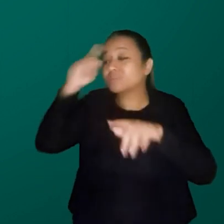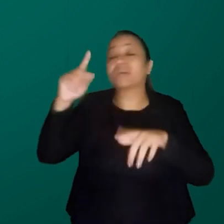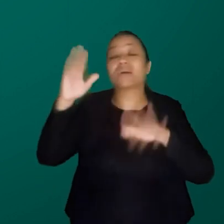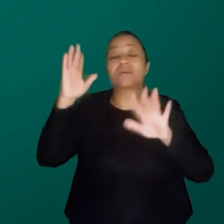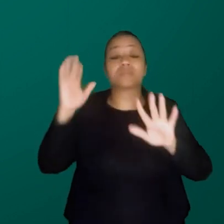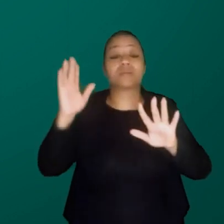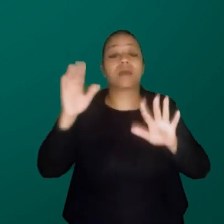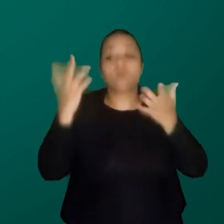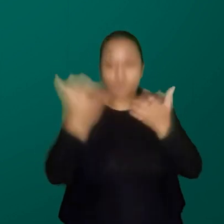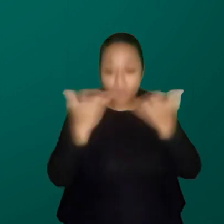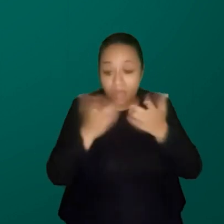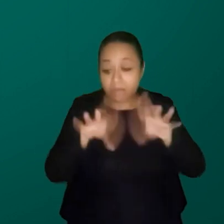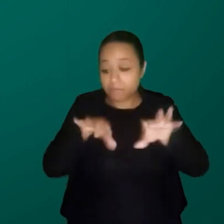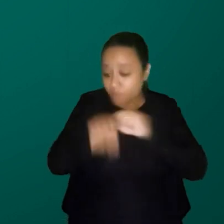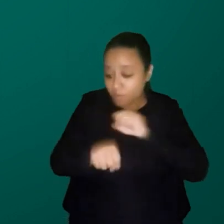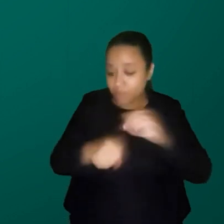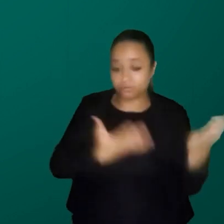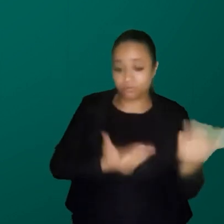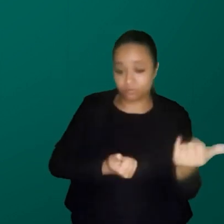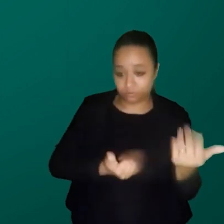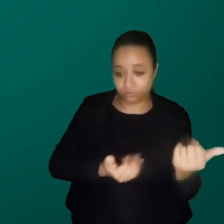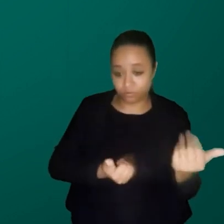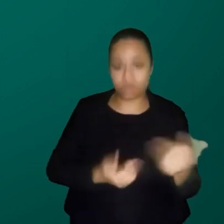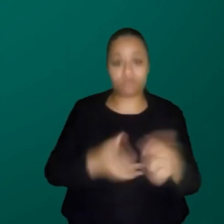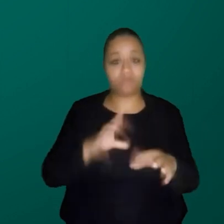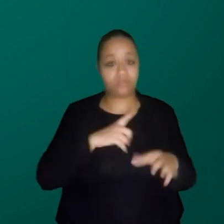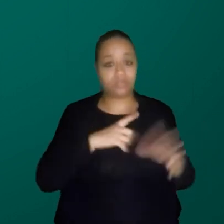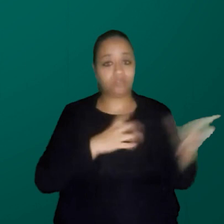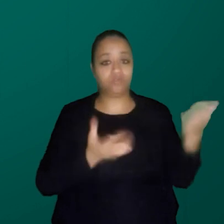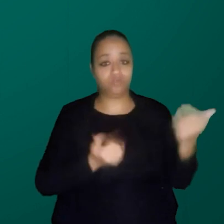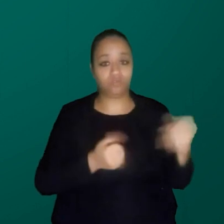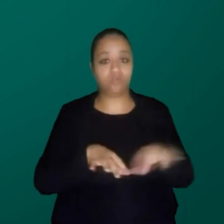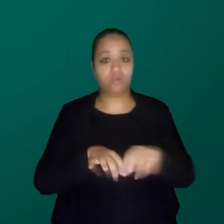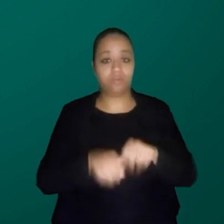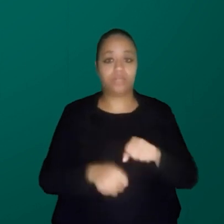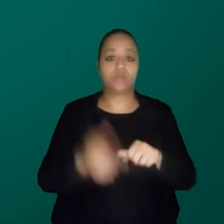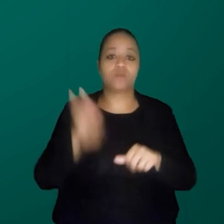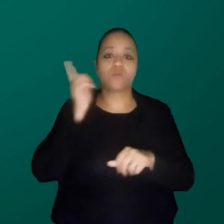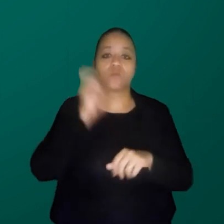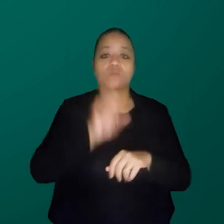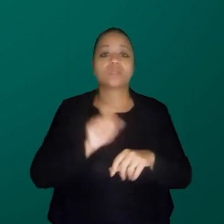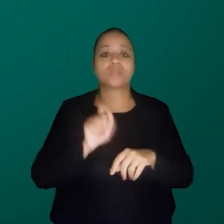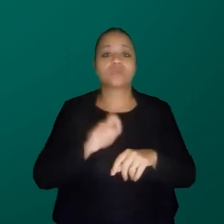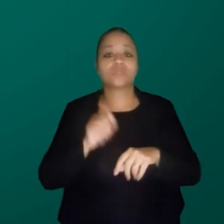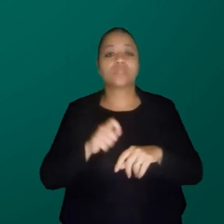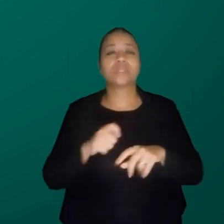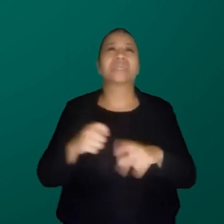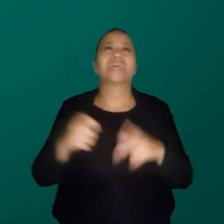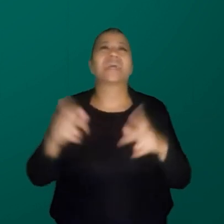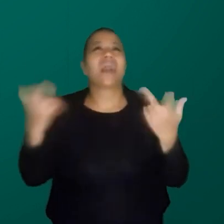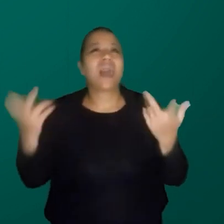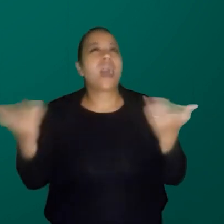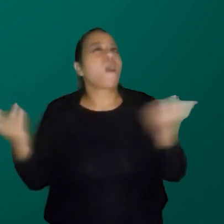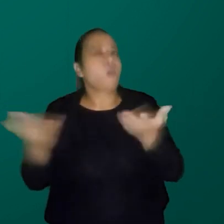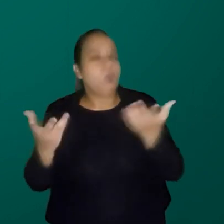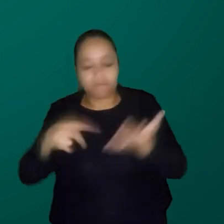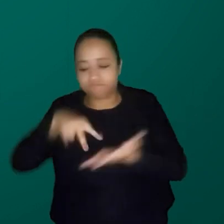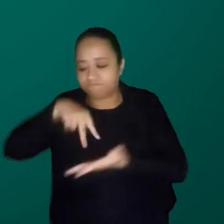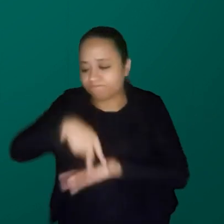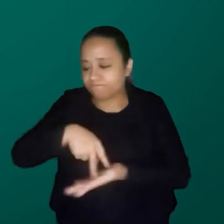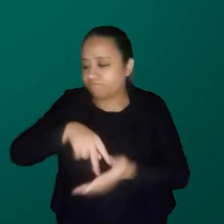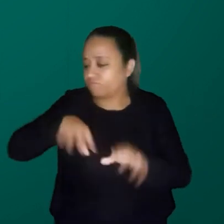essas meninas sendo formadas, essas jovens, né? Sendo formadas, elas conseguem se ver como formadoras,